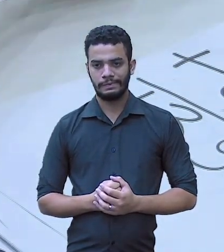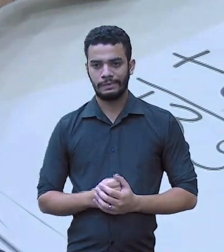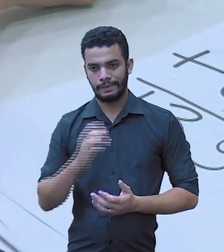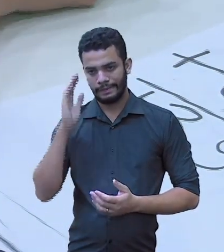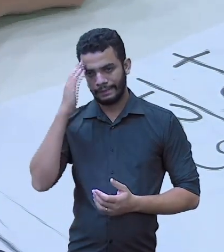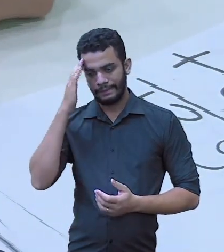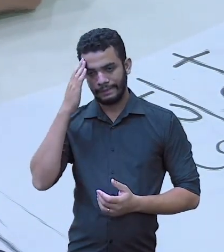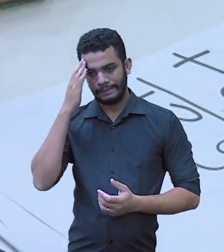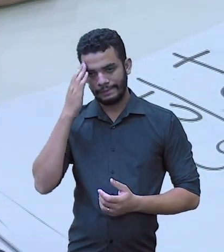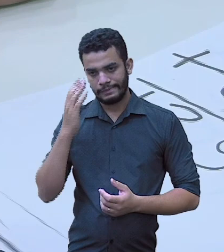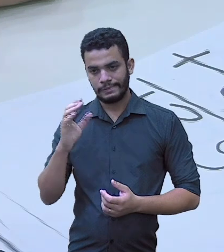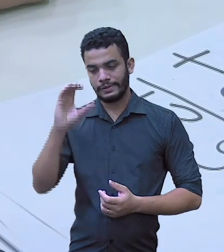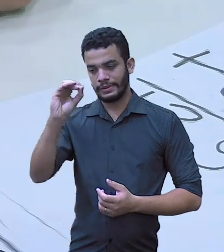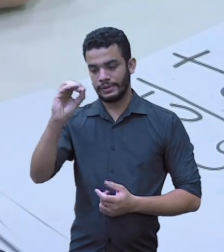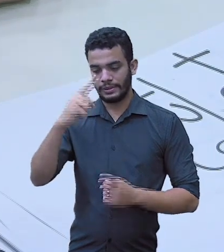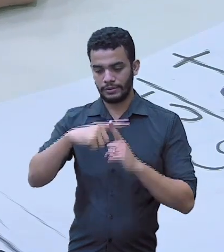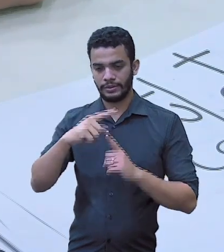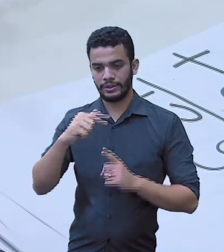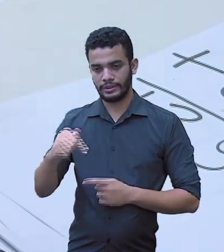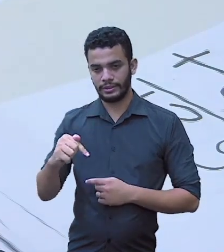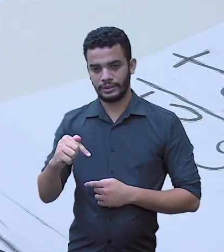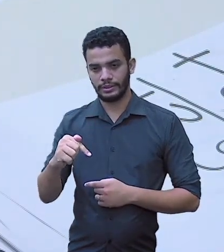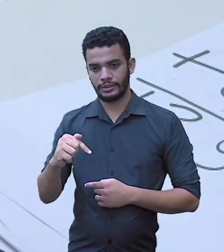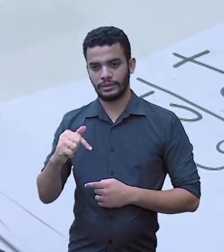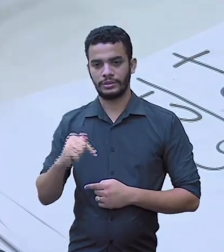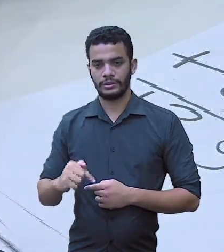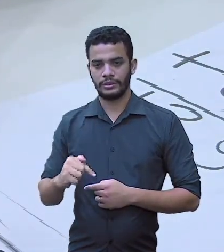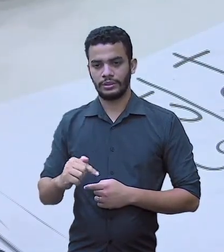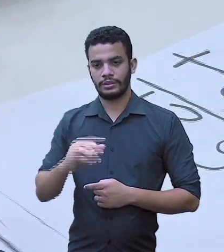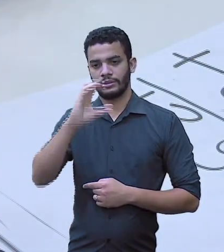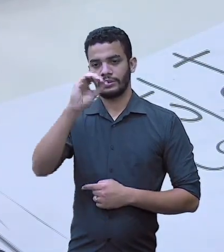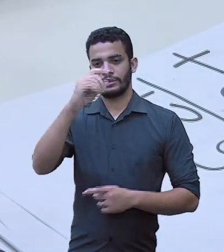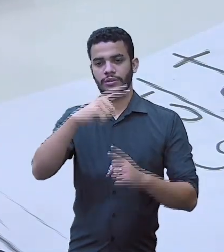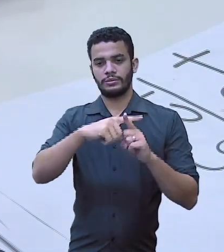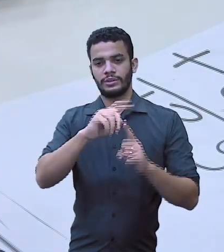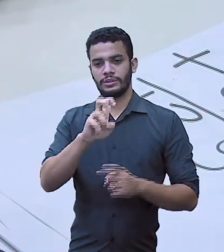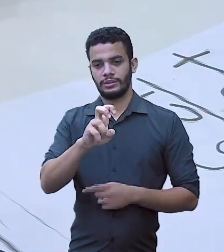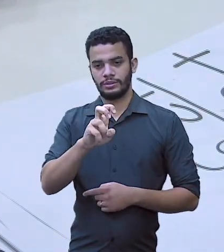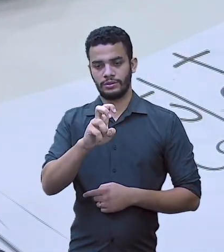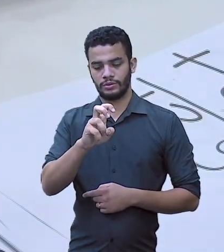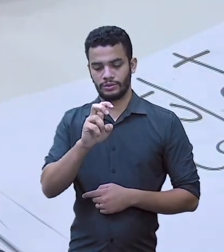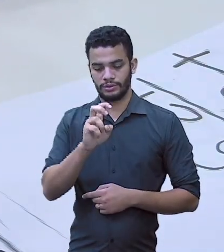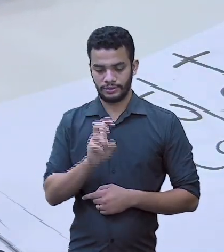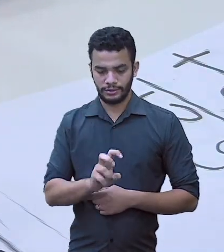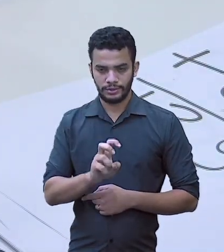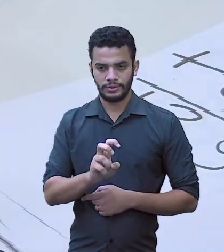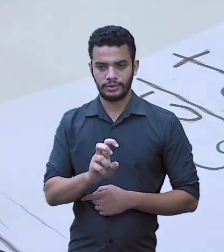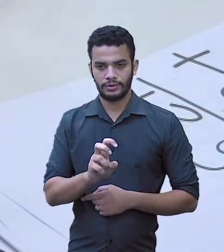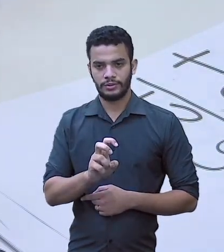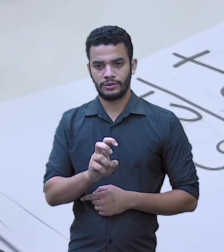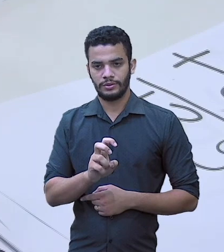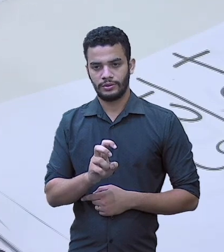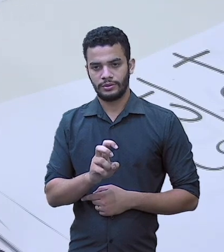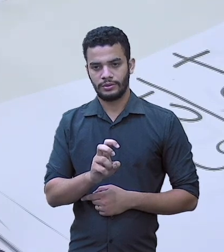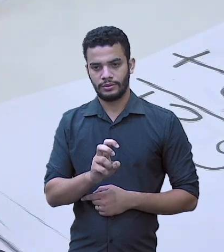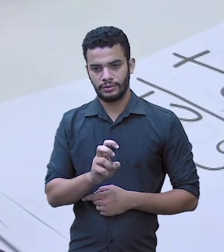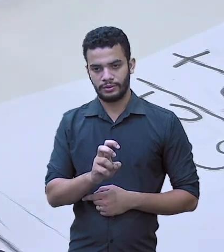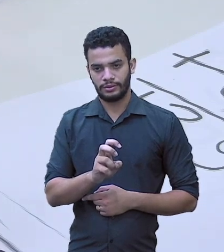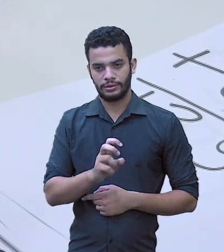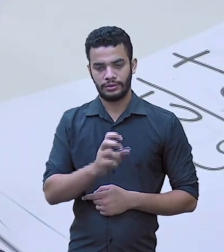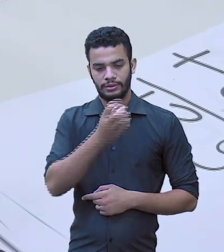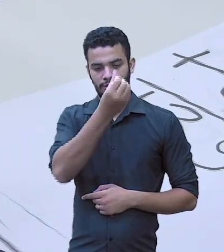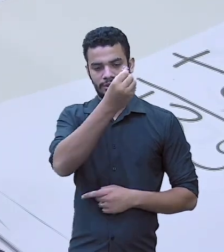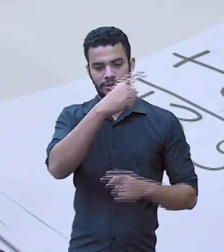0, mais 7, 7, 0, mais 5, 5, e 2, mais